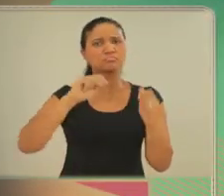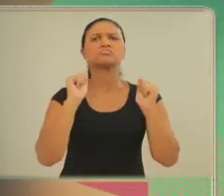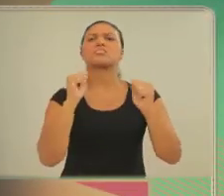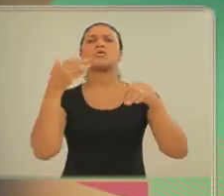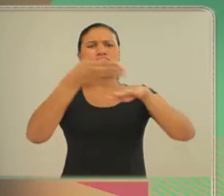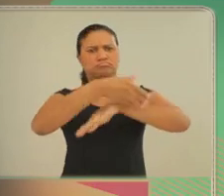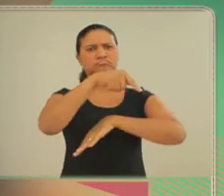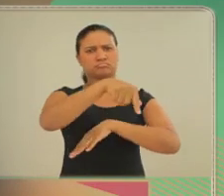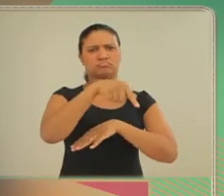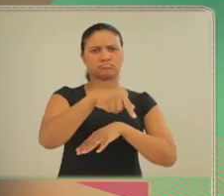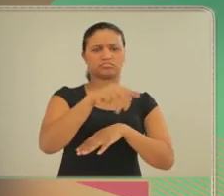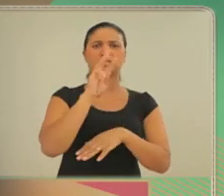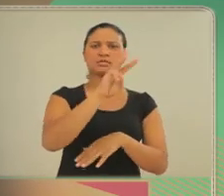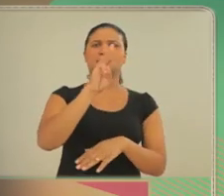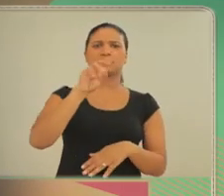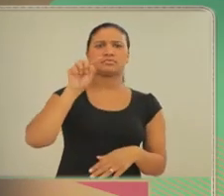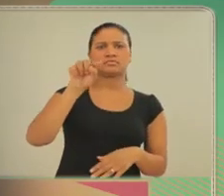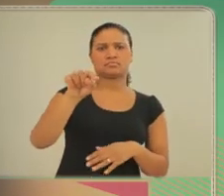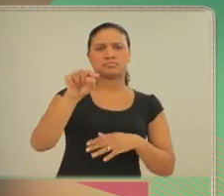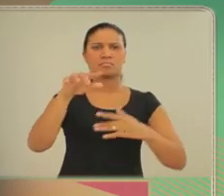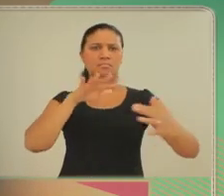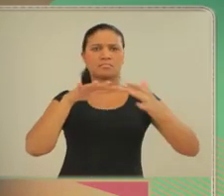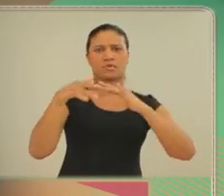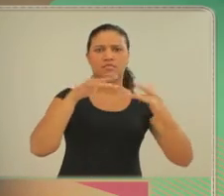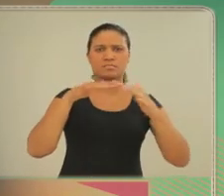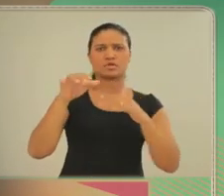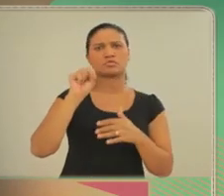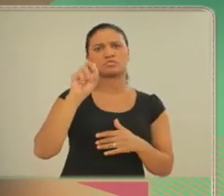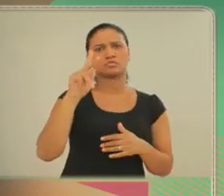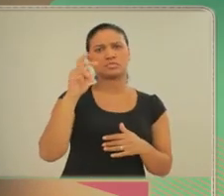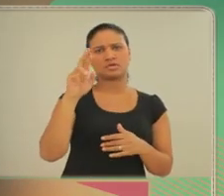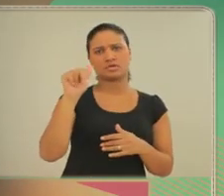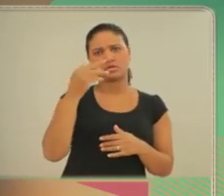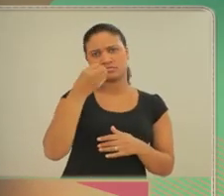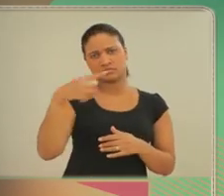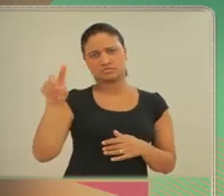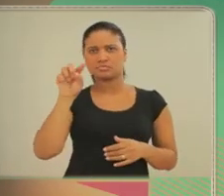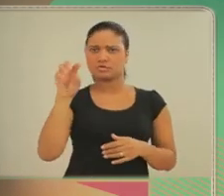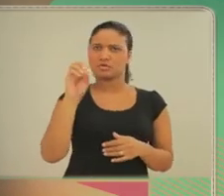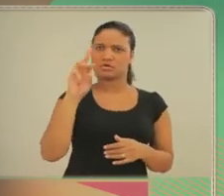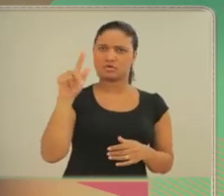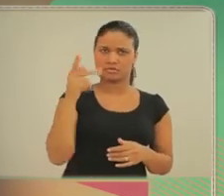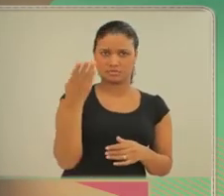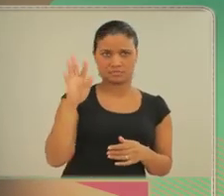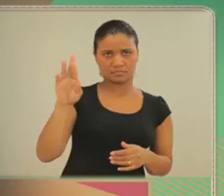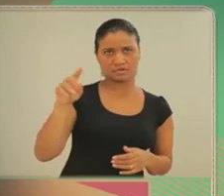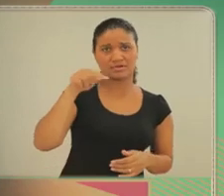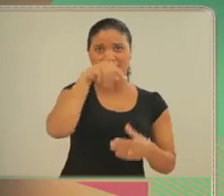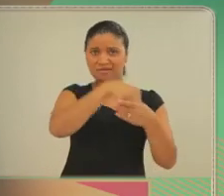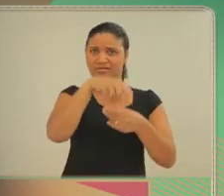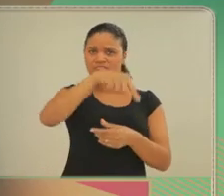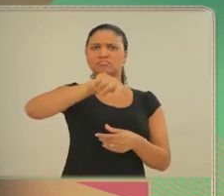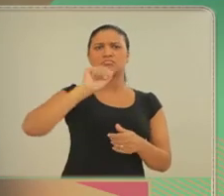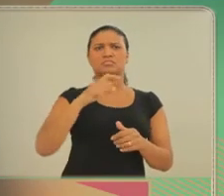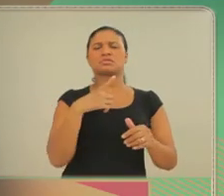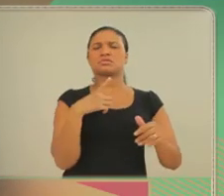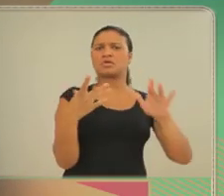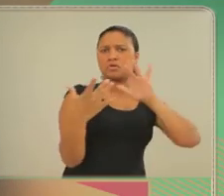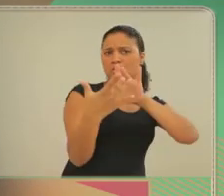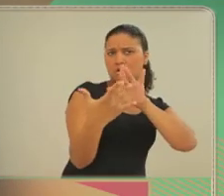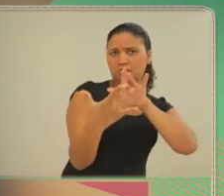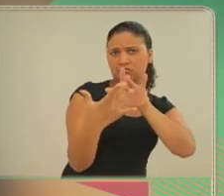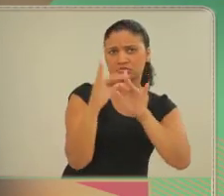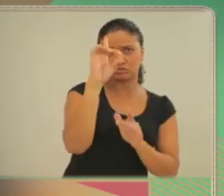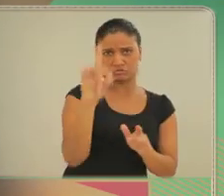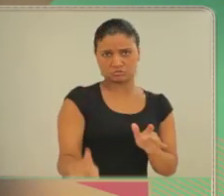entrar pelo site www.movimentosuperacal.org.br Lá tem todos os contatos